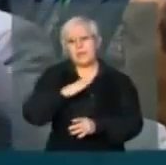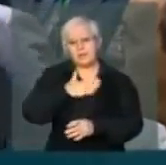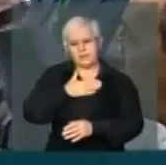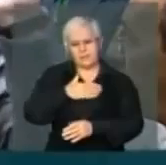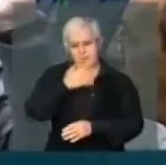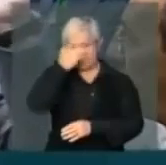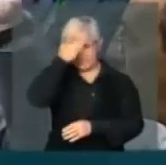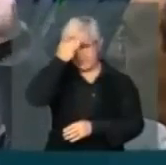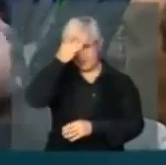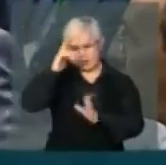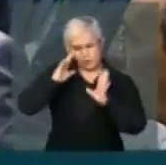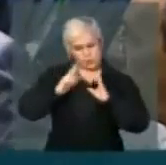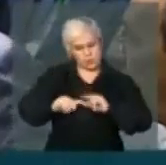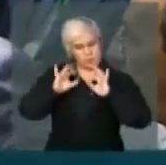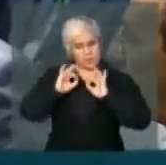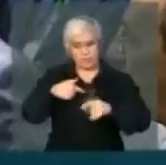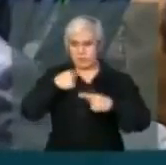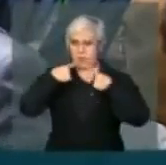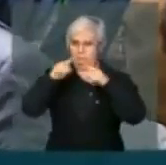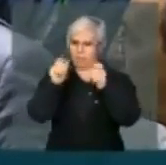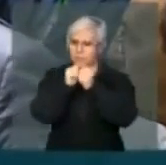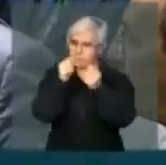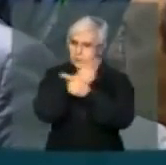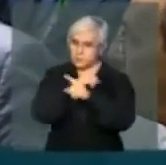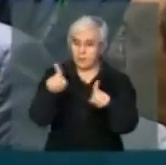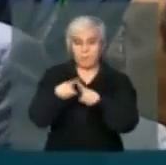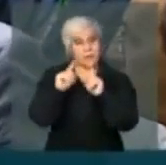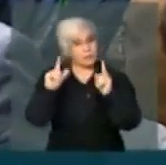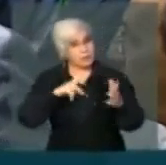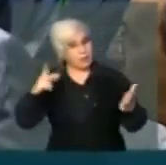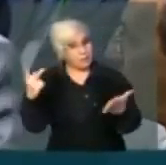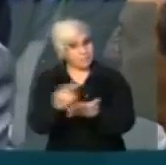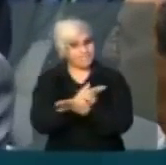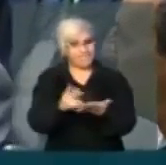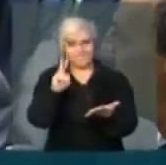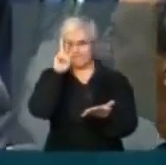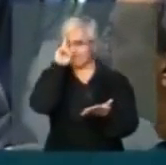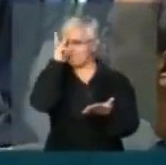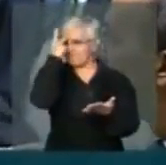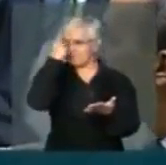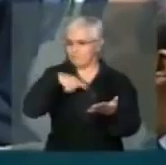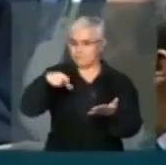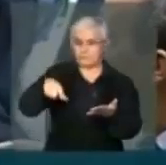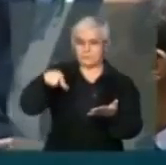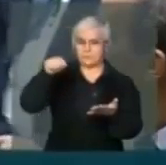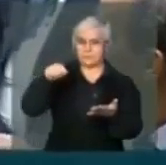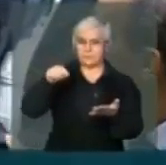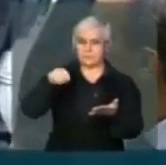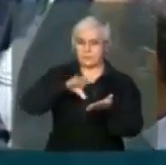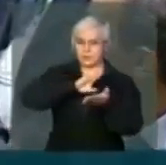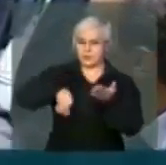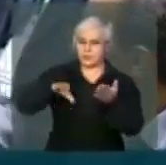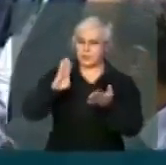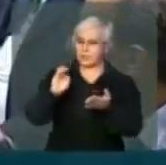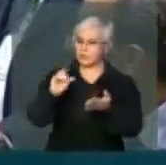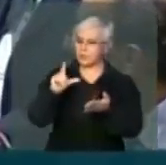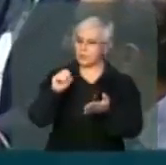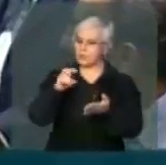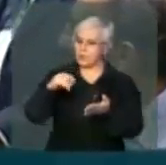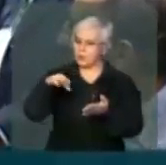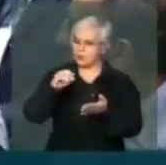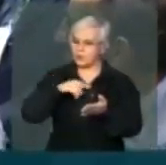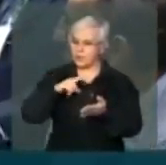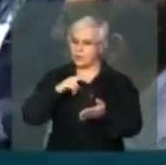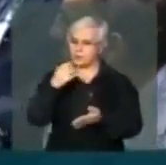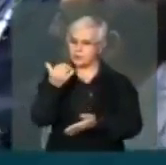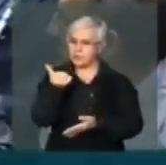consciência para fazer qualquer tipo de julgamento mas ato falho é designado, foi retirado o Bolsonaro que tinha 6 por causa de uma